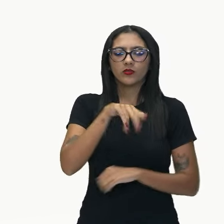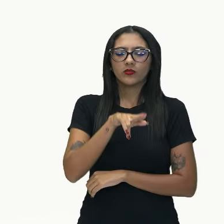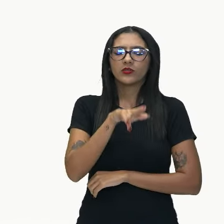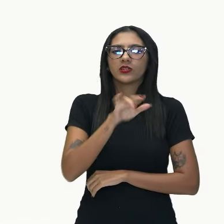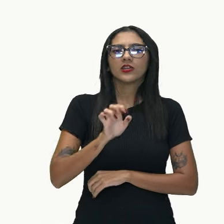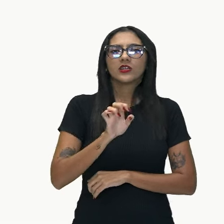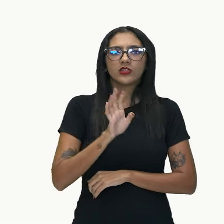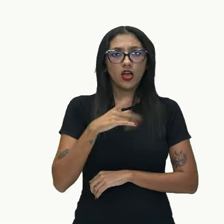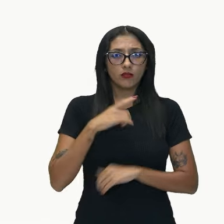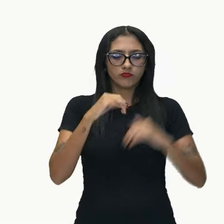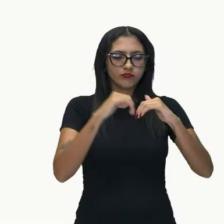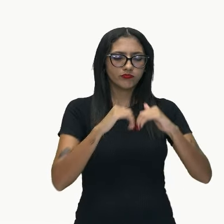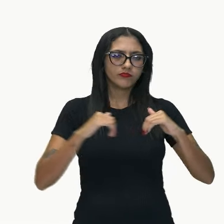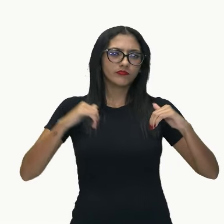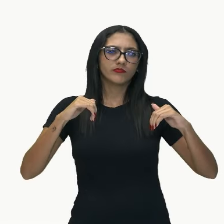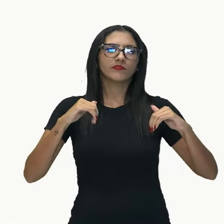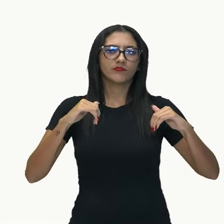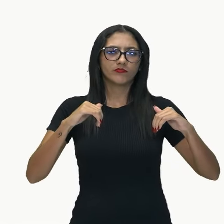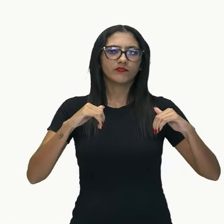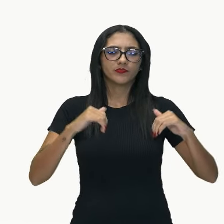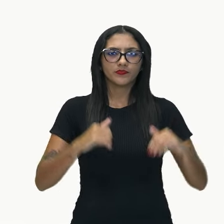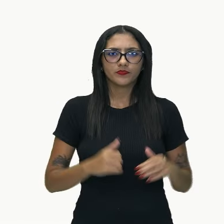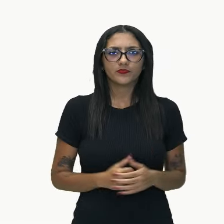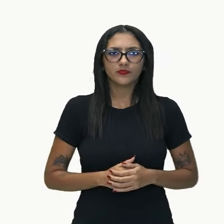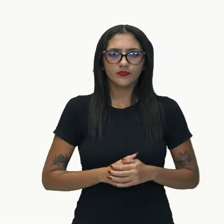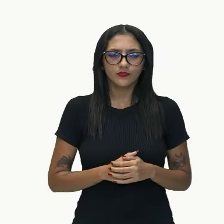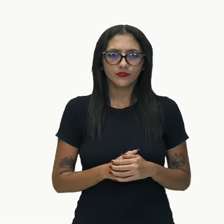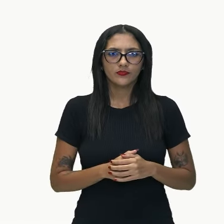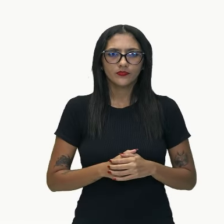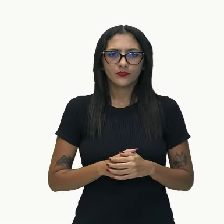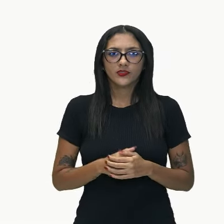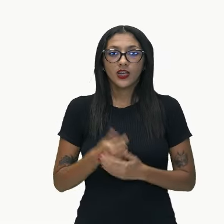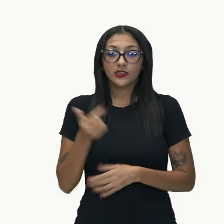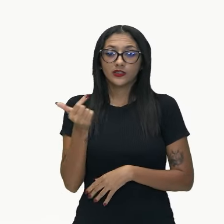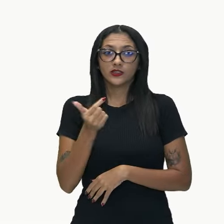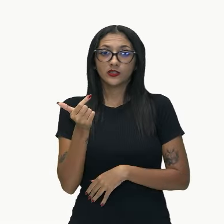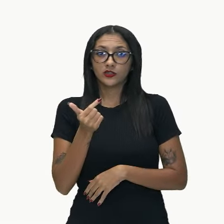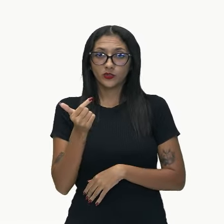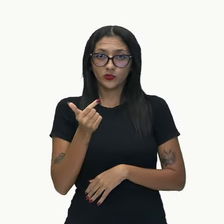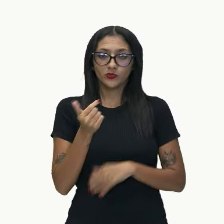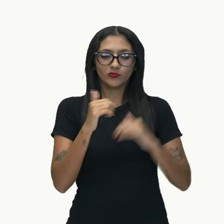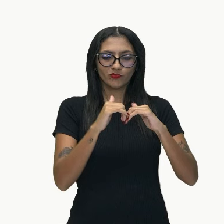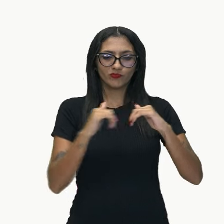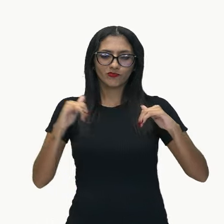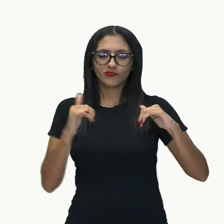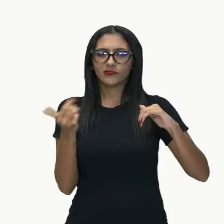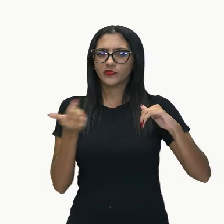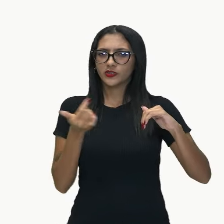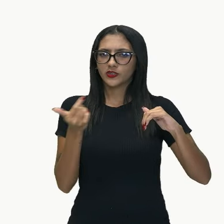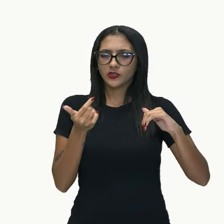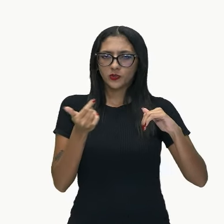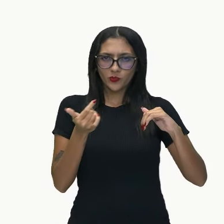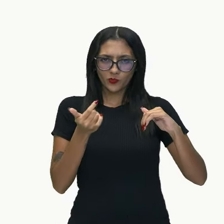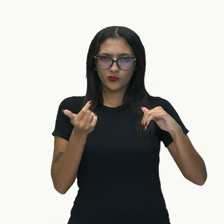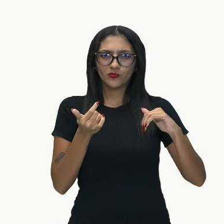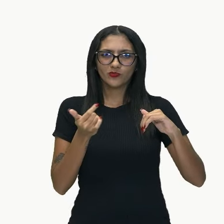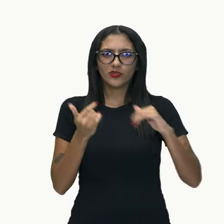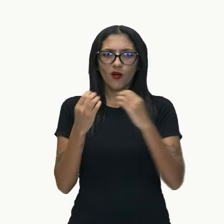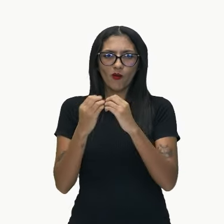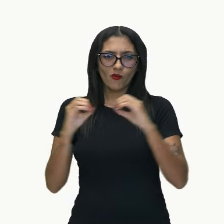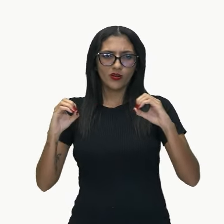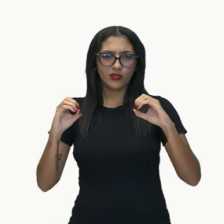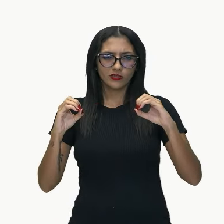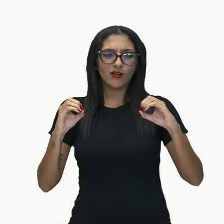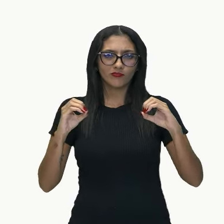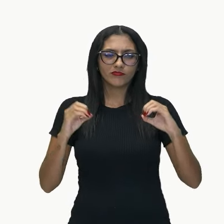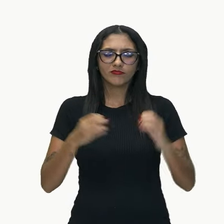E eu já sei que a minha oração subordinada é aquela que começa no que, tá? E a